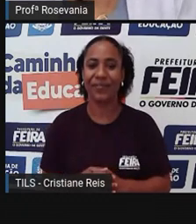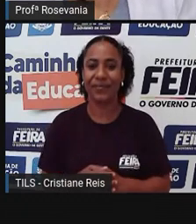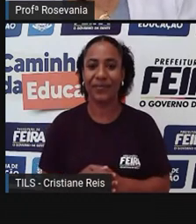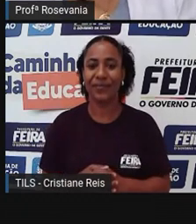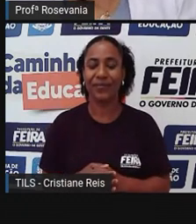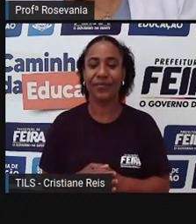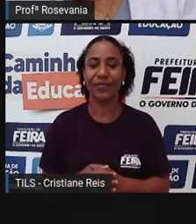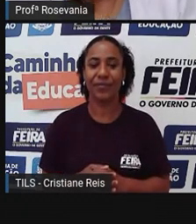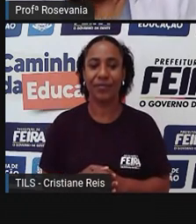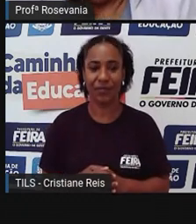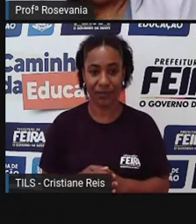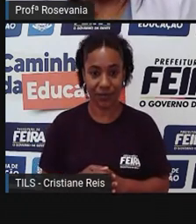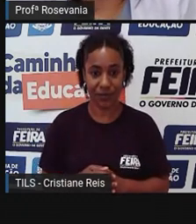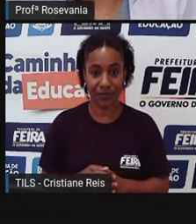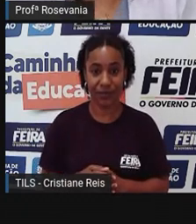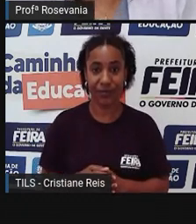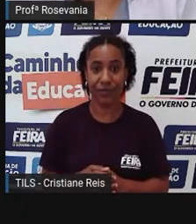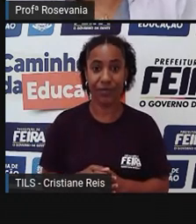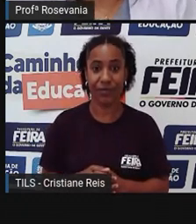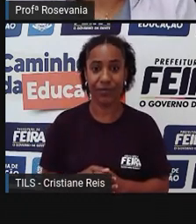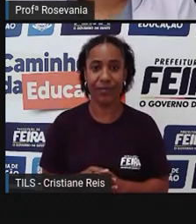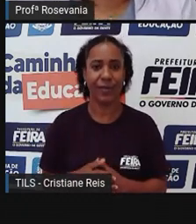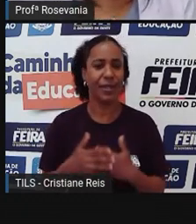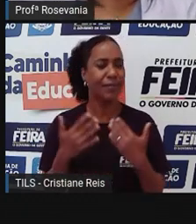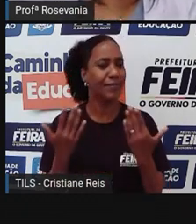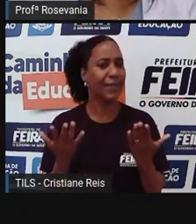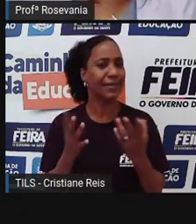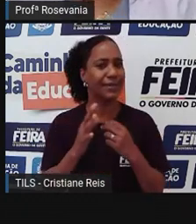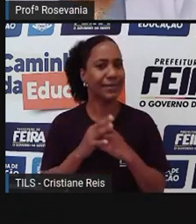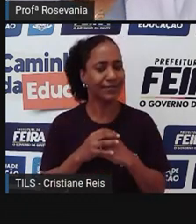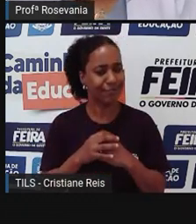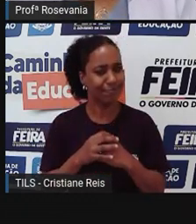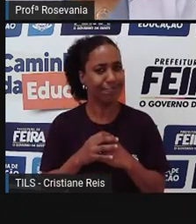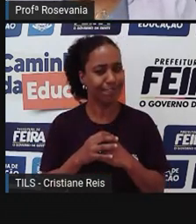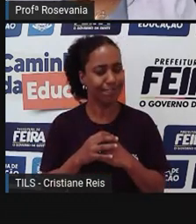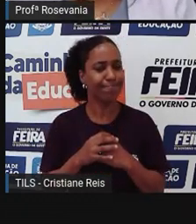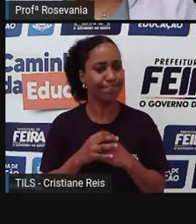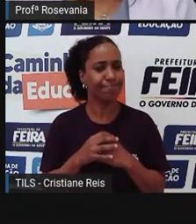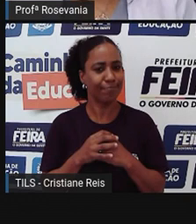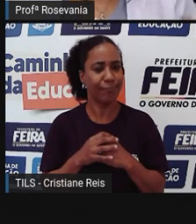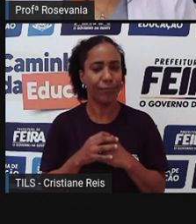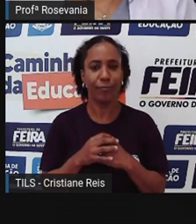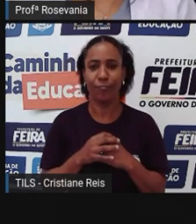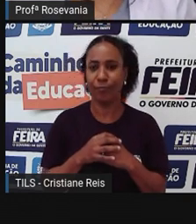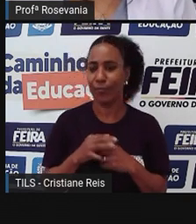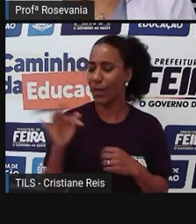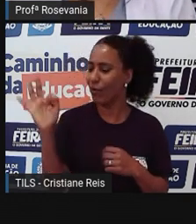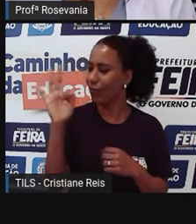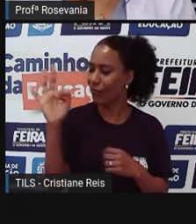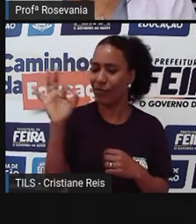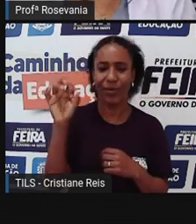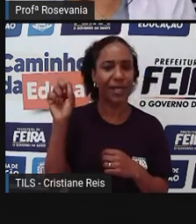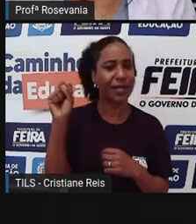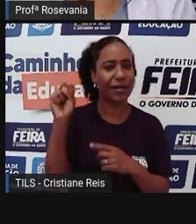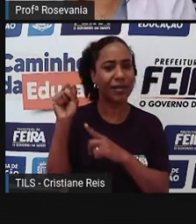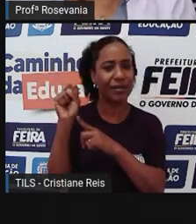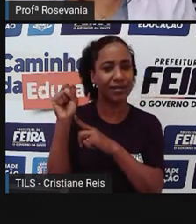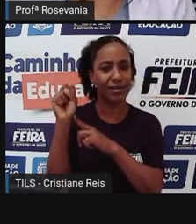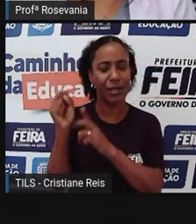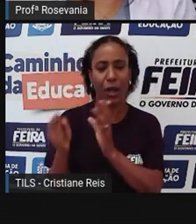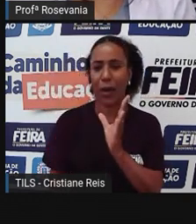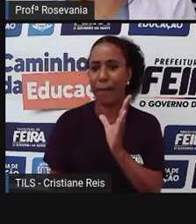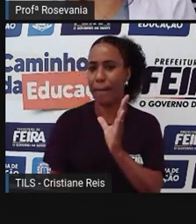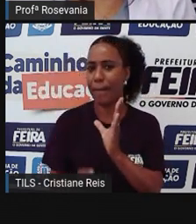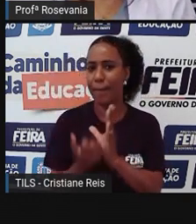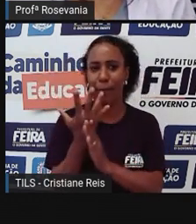Bom, mas como surgiu, né, a cidade de Feira de Santana? Como é que